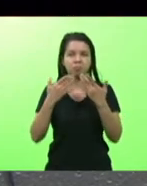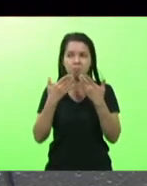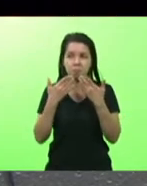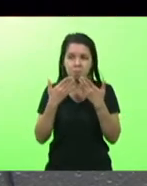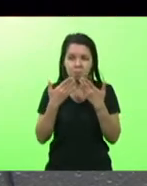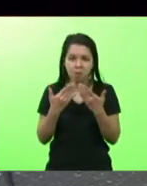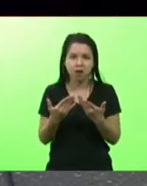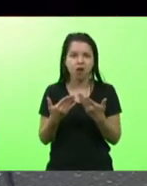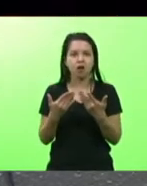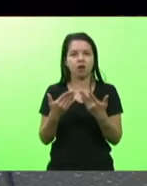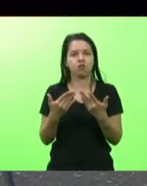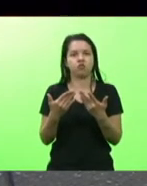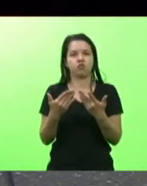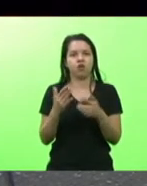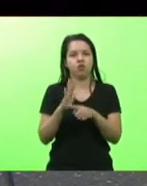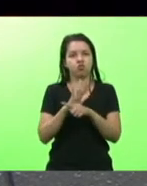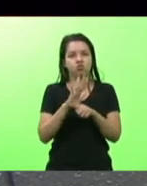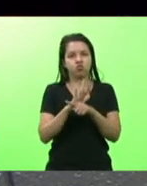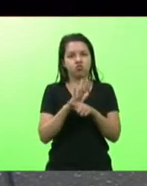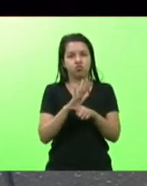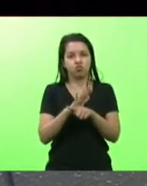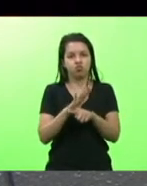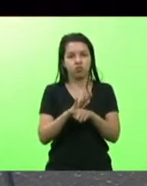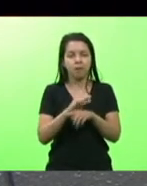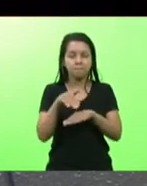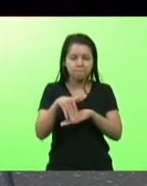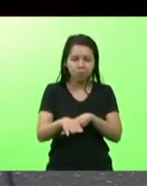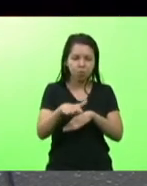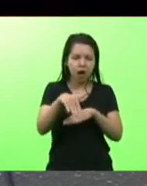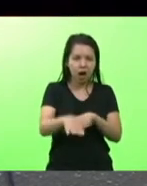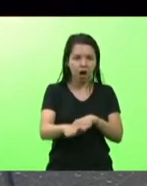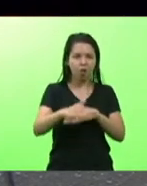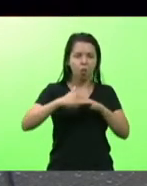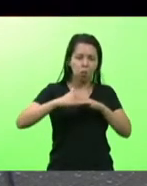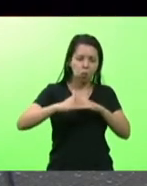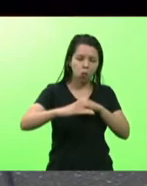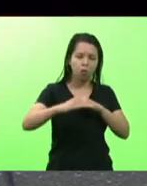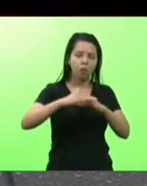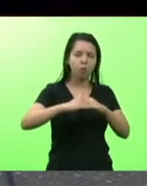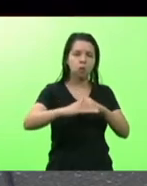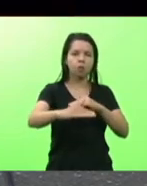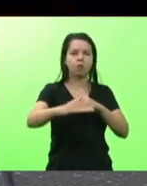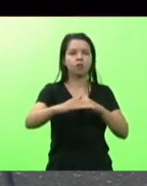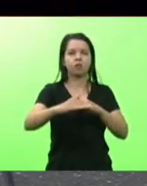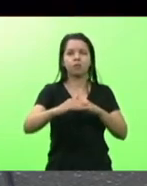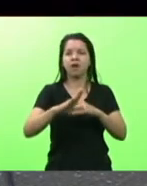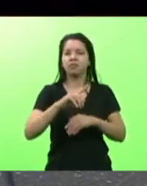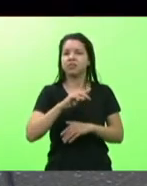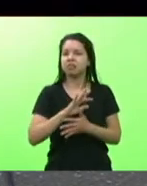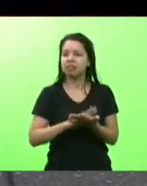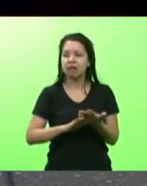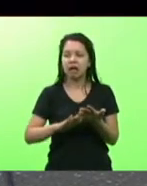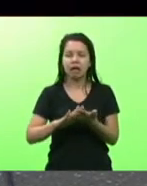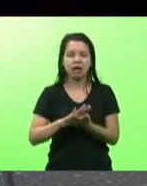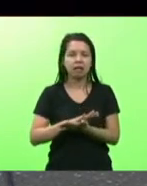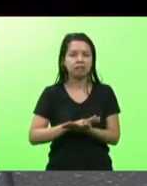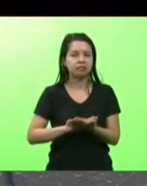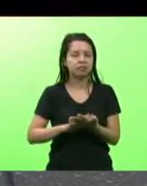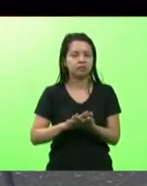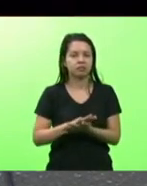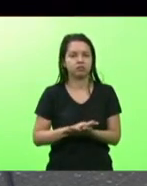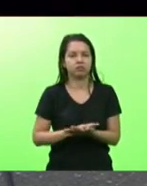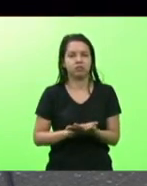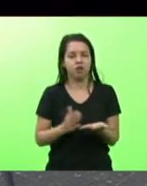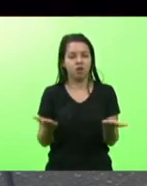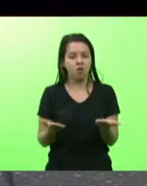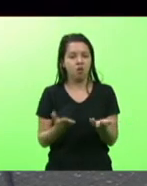para ao menos tapar os buracos mas nem isso agora a 285